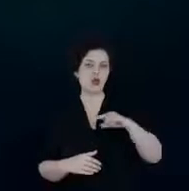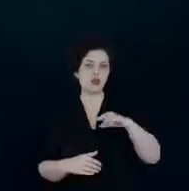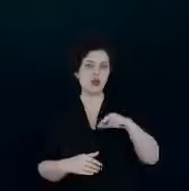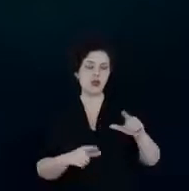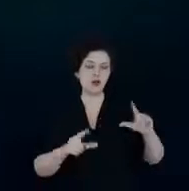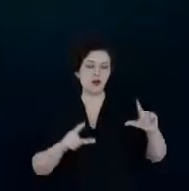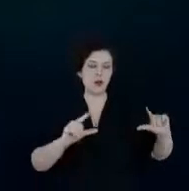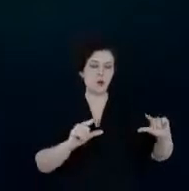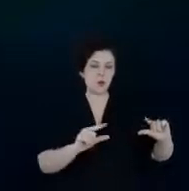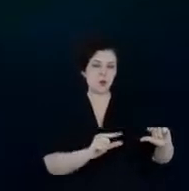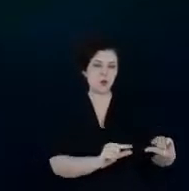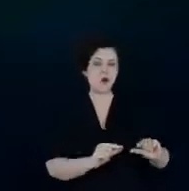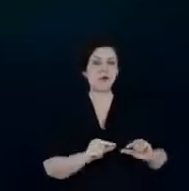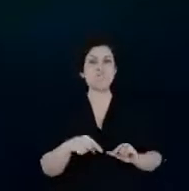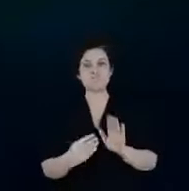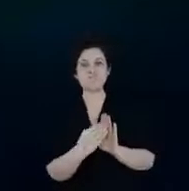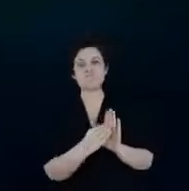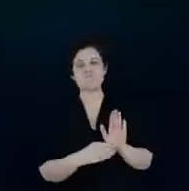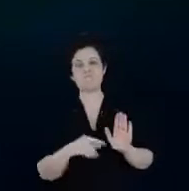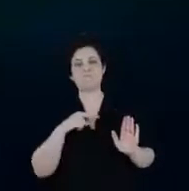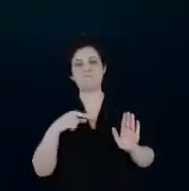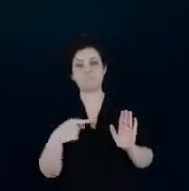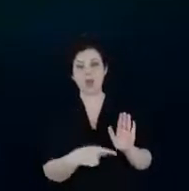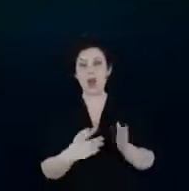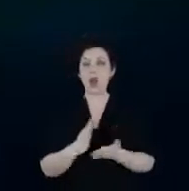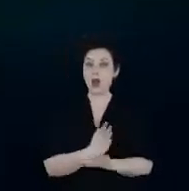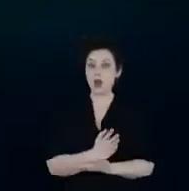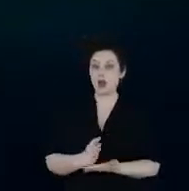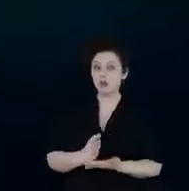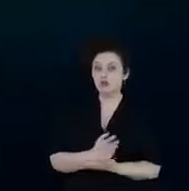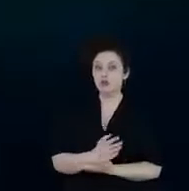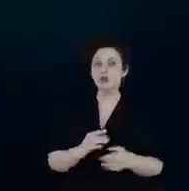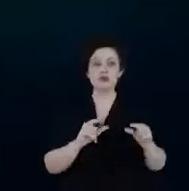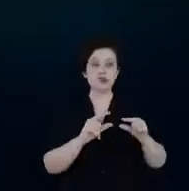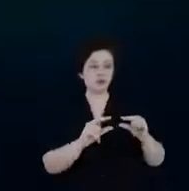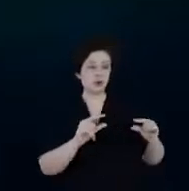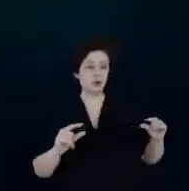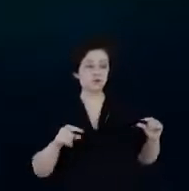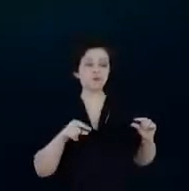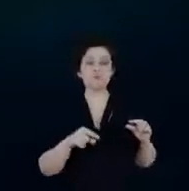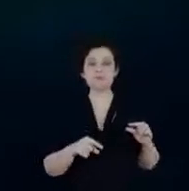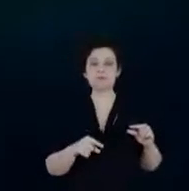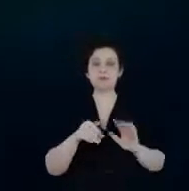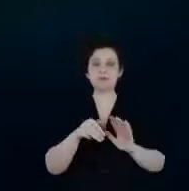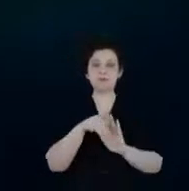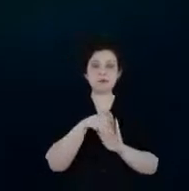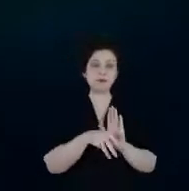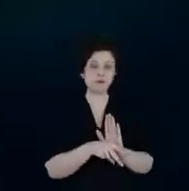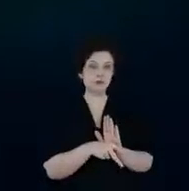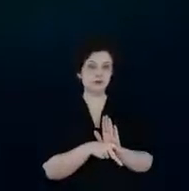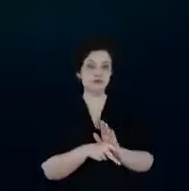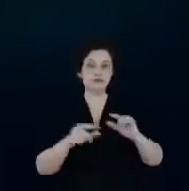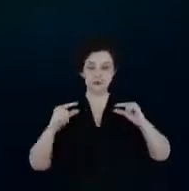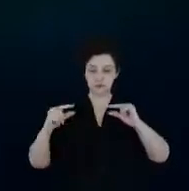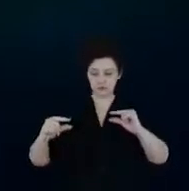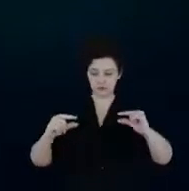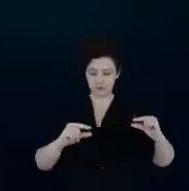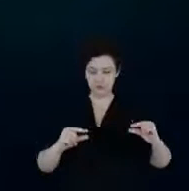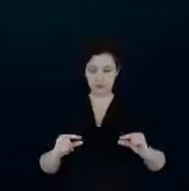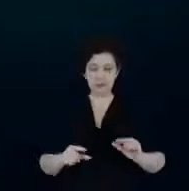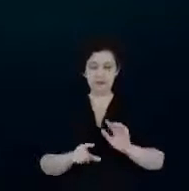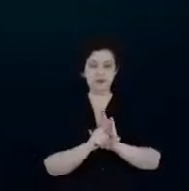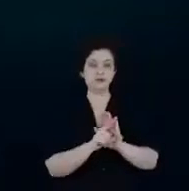reduções como aqui a gente traz alguns trechos da MP e da lei 14.120